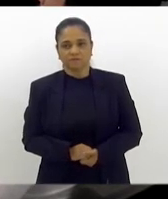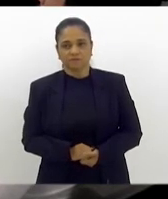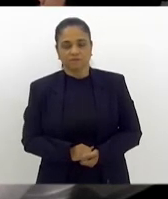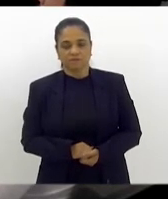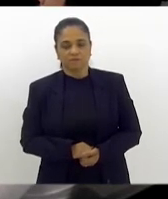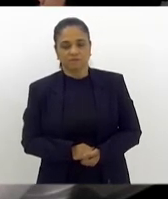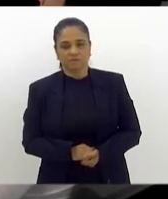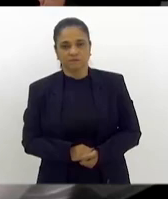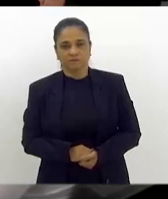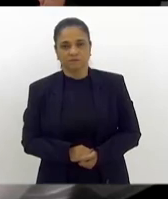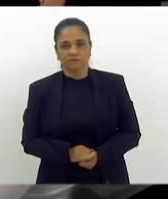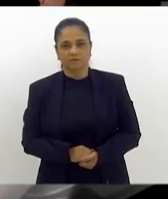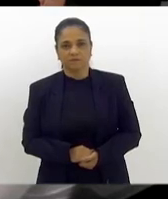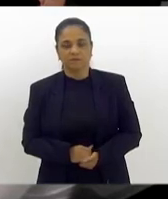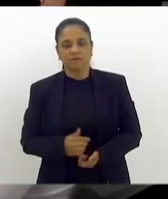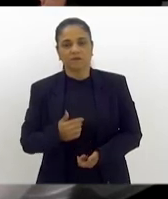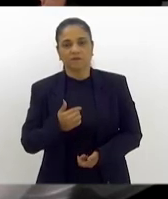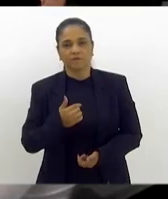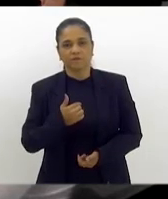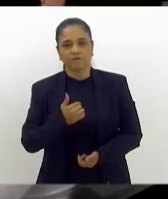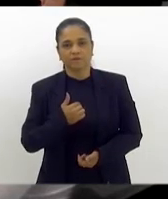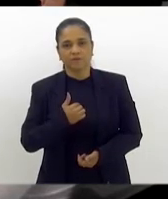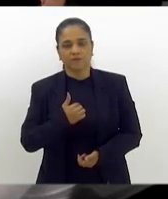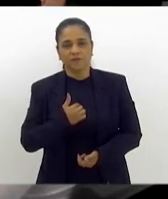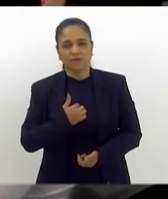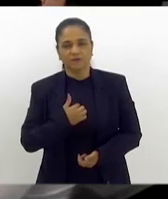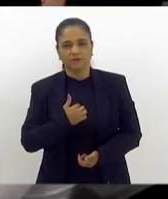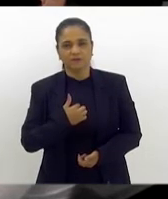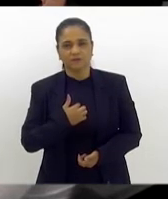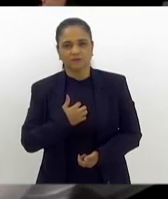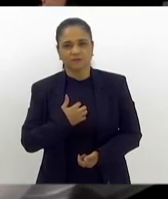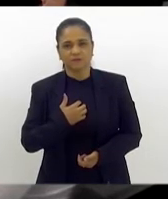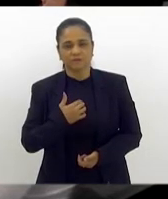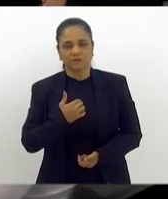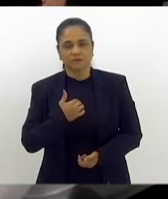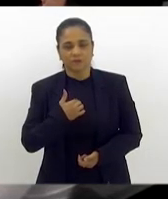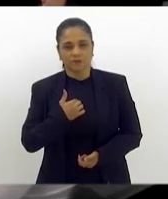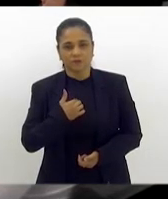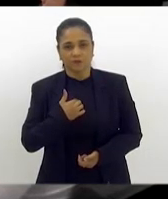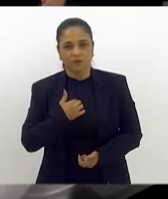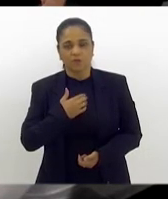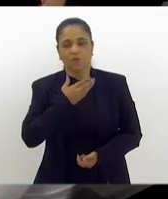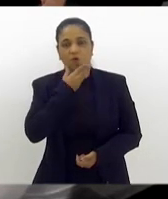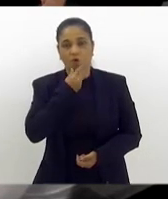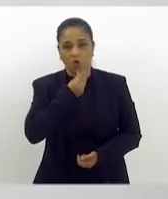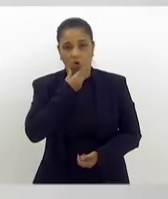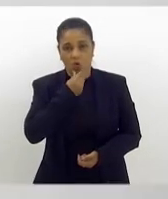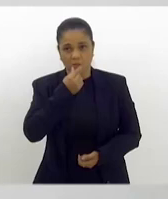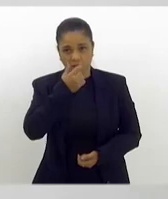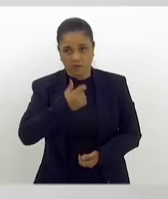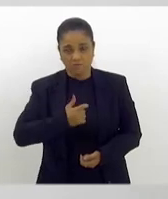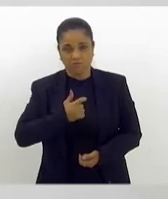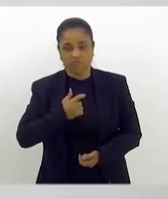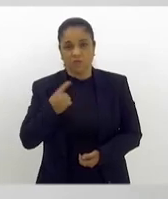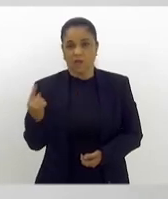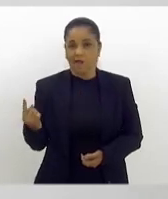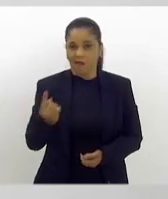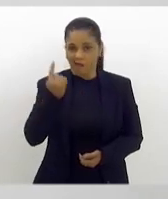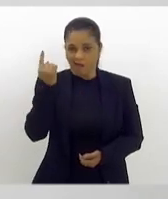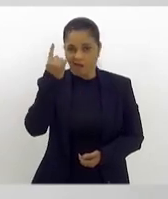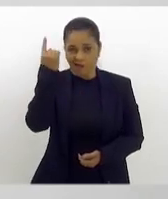E eu farei minha autodescrição. Eu sou um homem alto, negro,